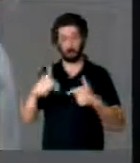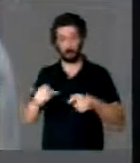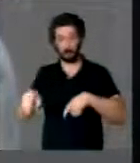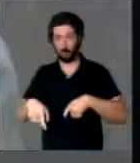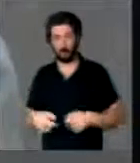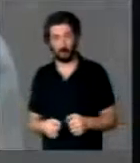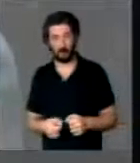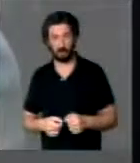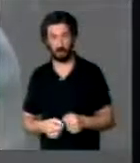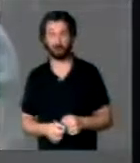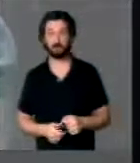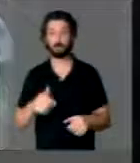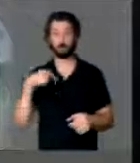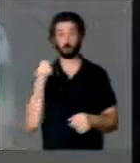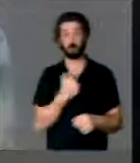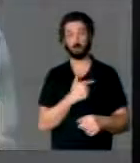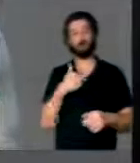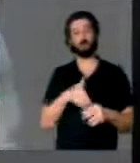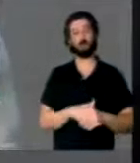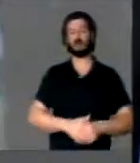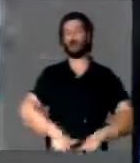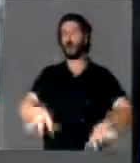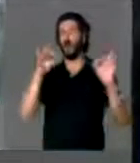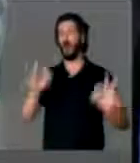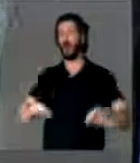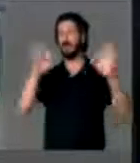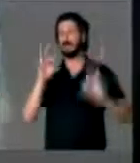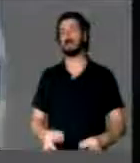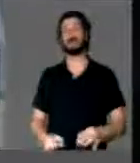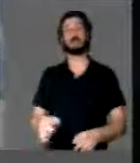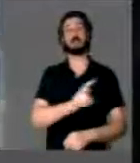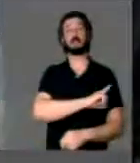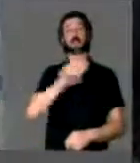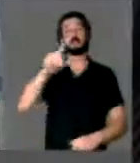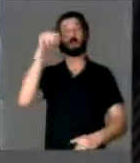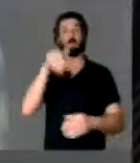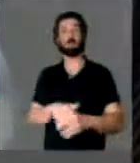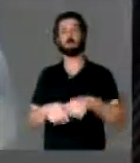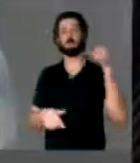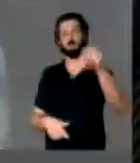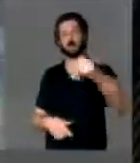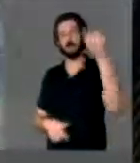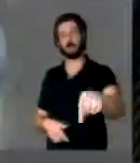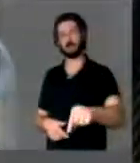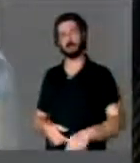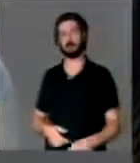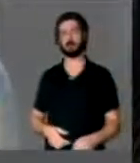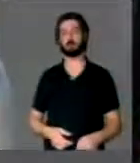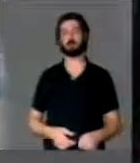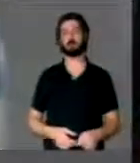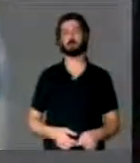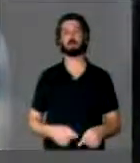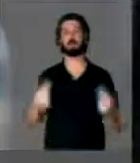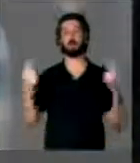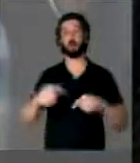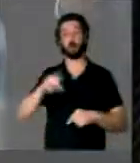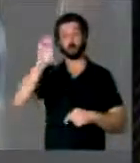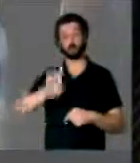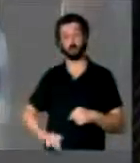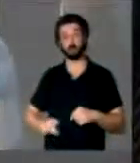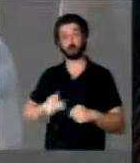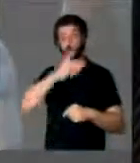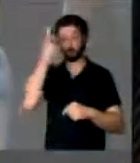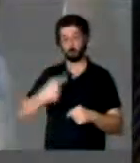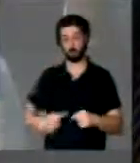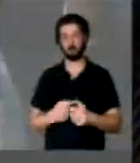rural. O nosso voto, inequivocamente, é por não votar esse projeto atentatório aos direitos